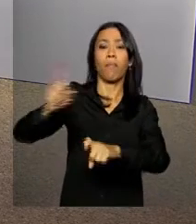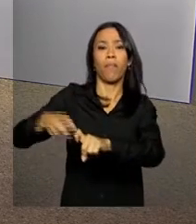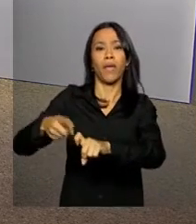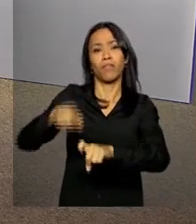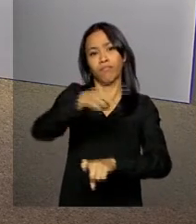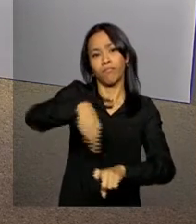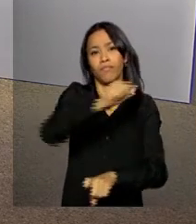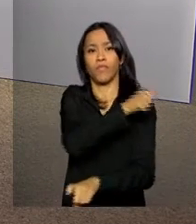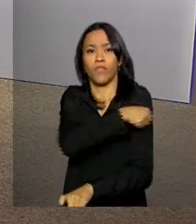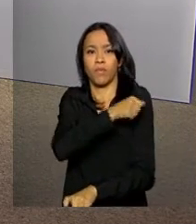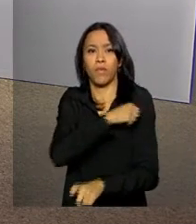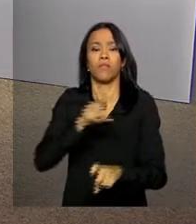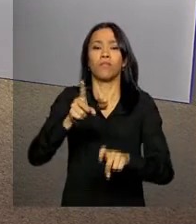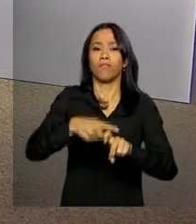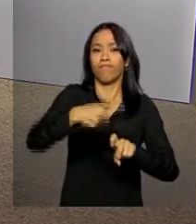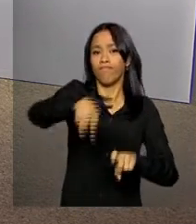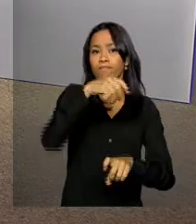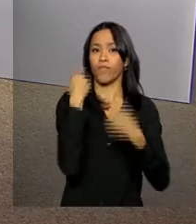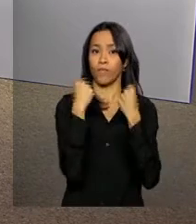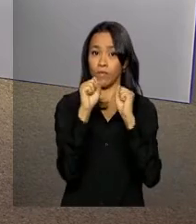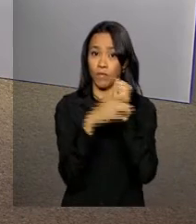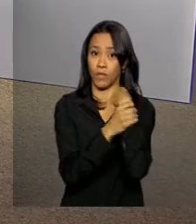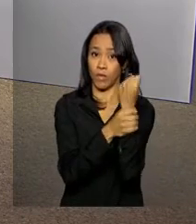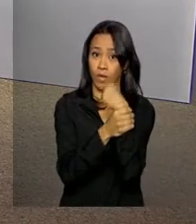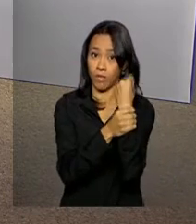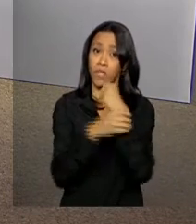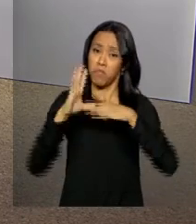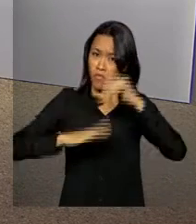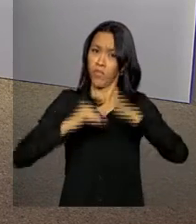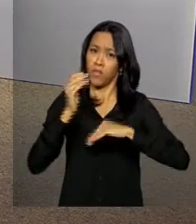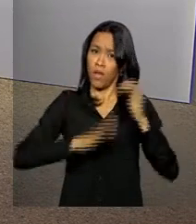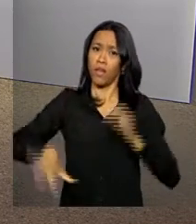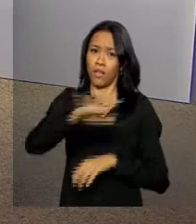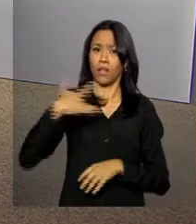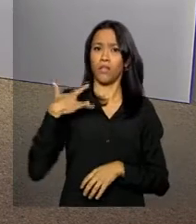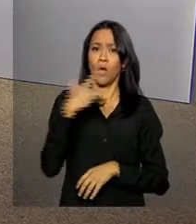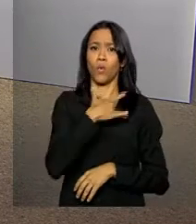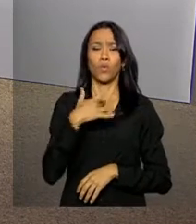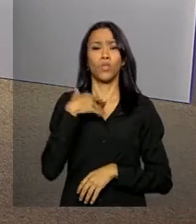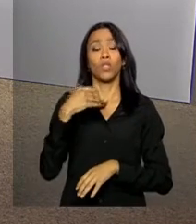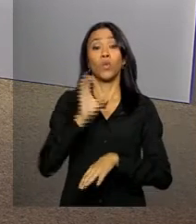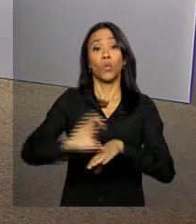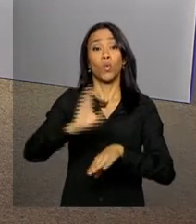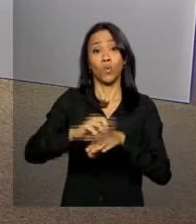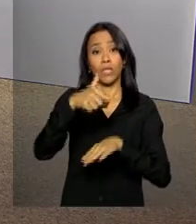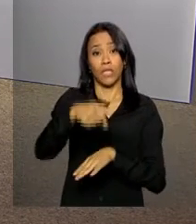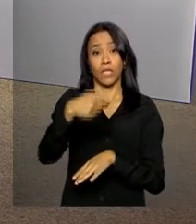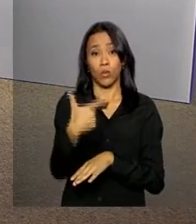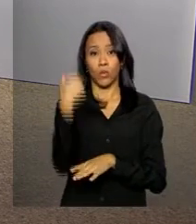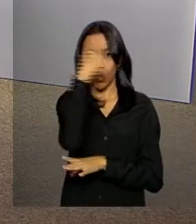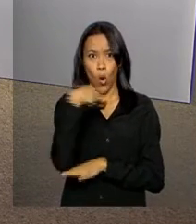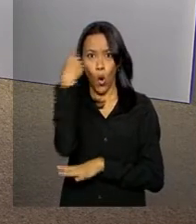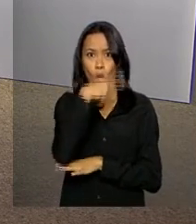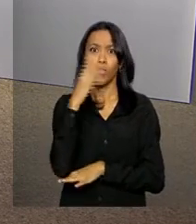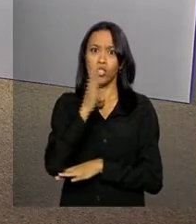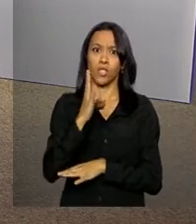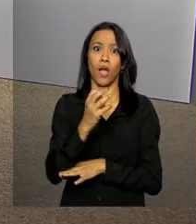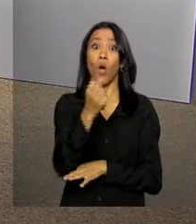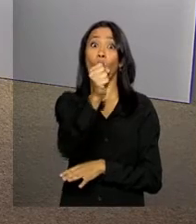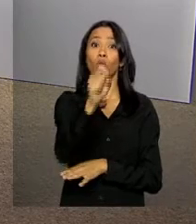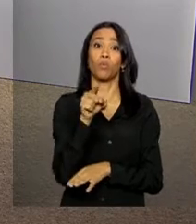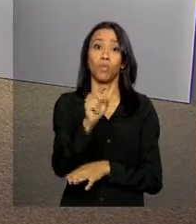enfermeiros, fisioterapeutas e profissionais de saúde. O curso dura 72 horas e já recebeu mais de 8 mil